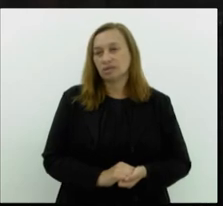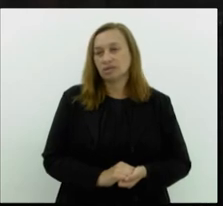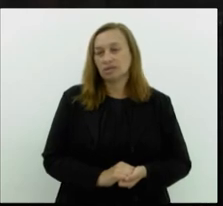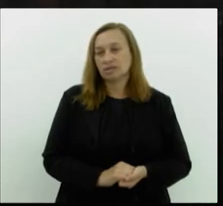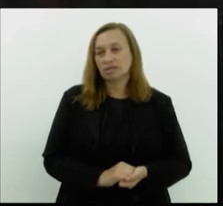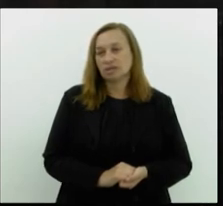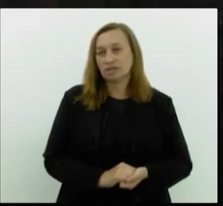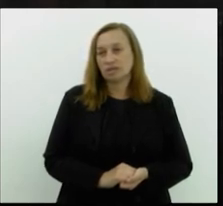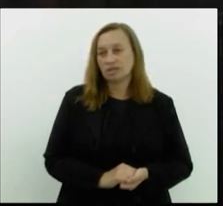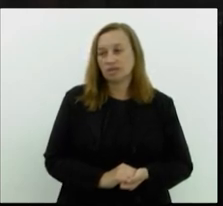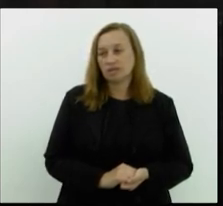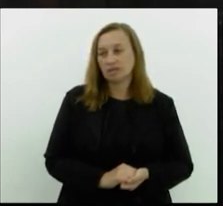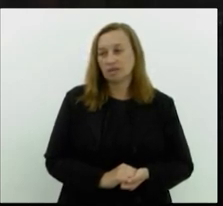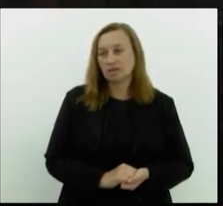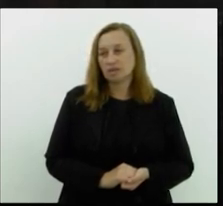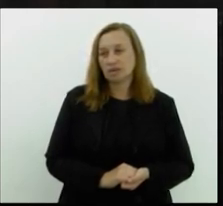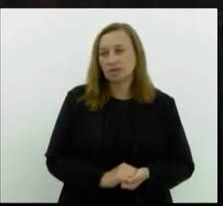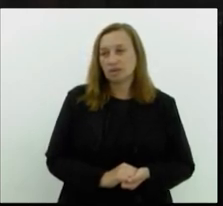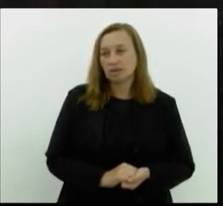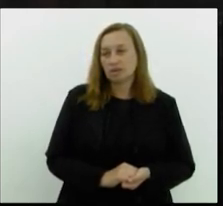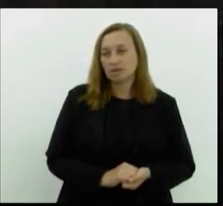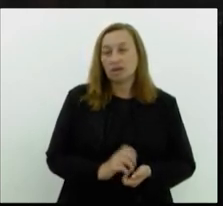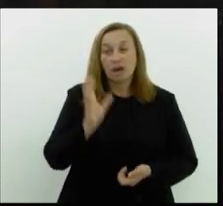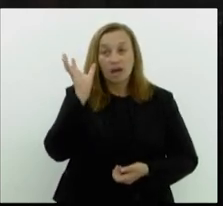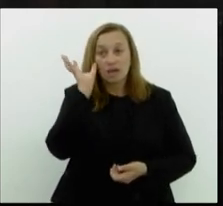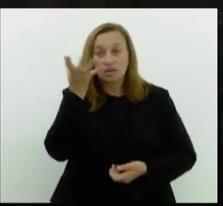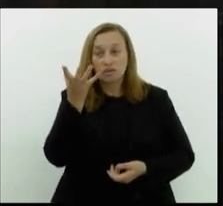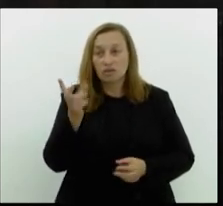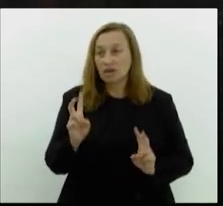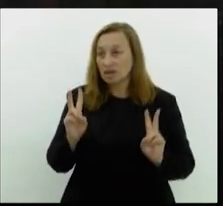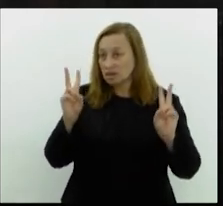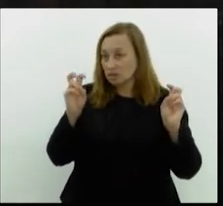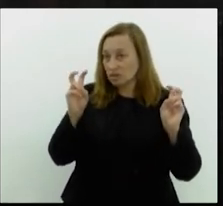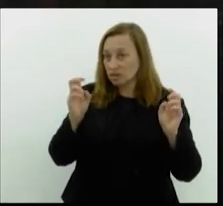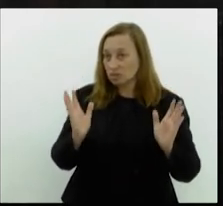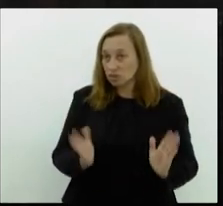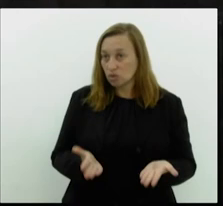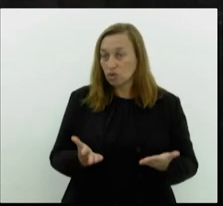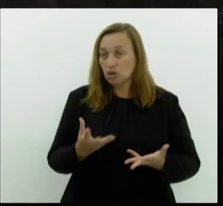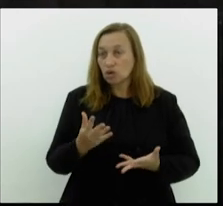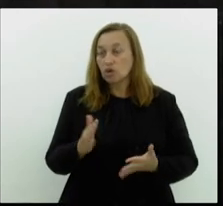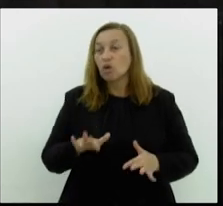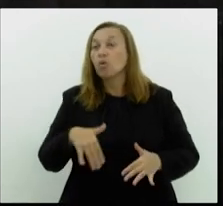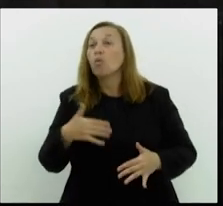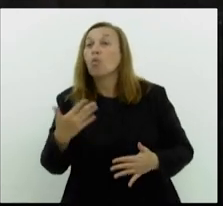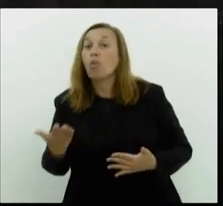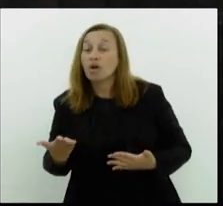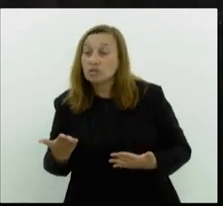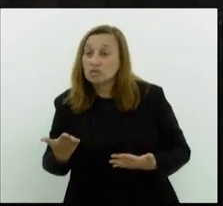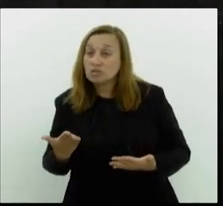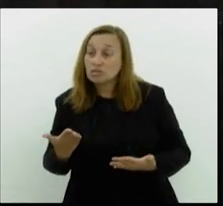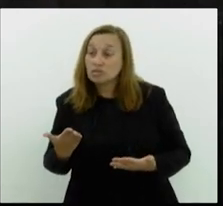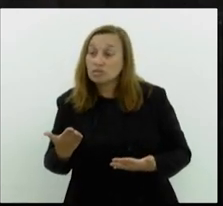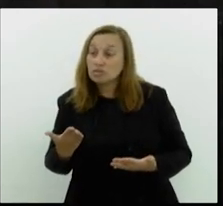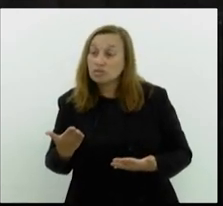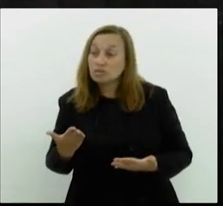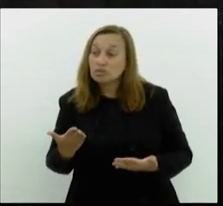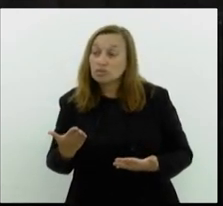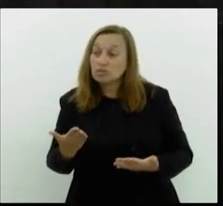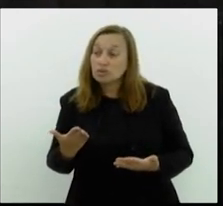definir, mantida a atual situação, quando é que a gente vai para o vinagre? Lhe garanto